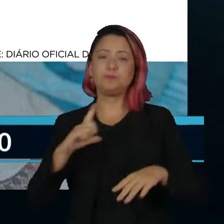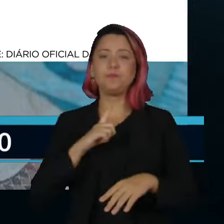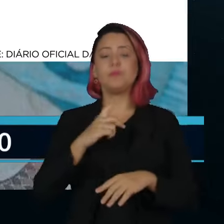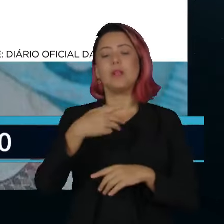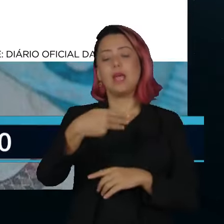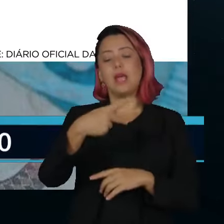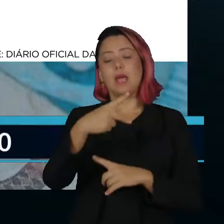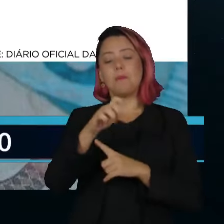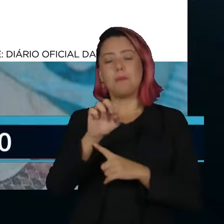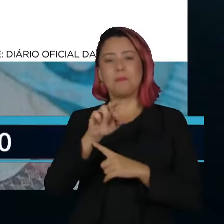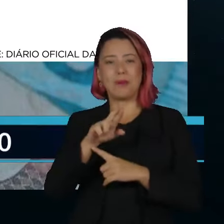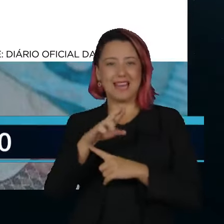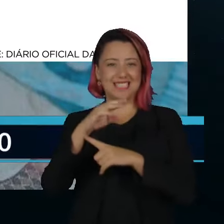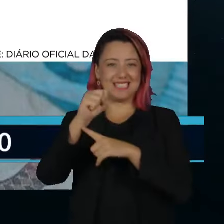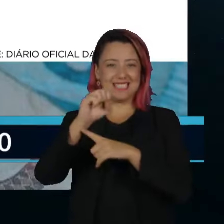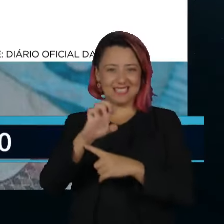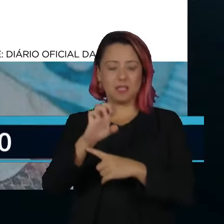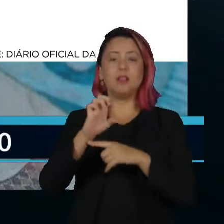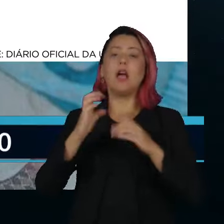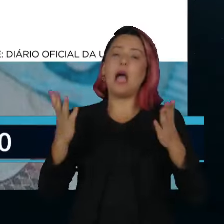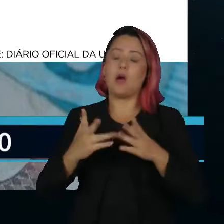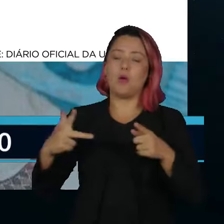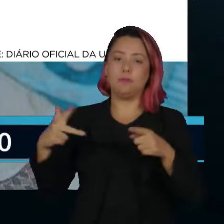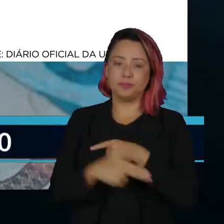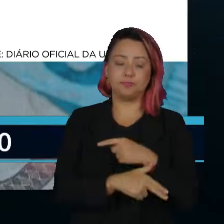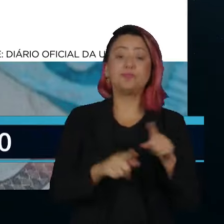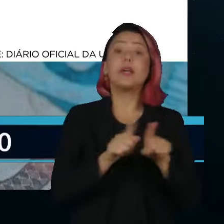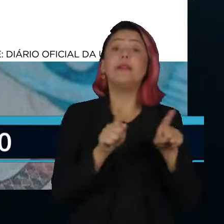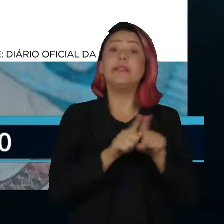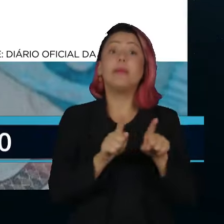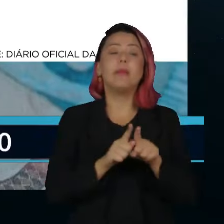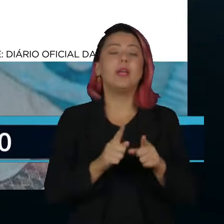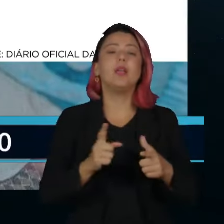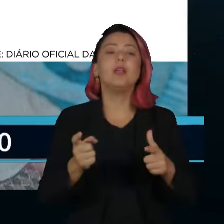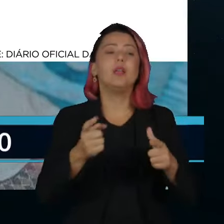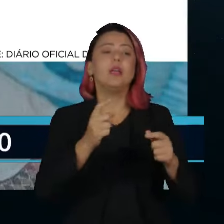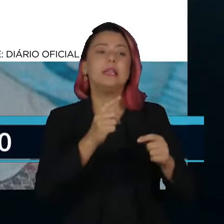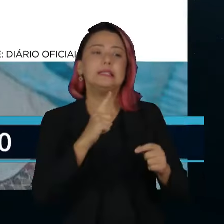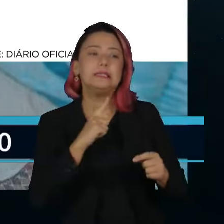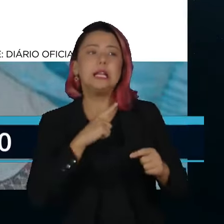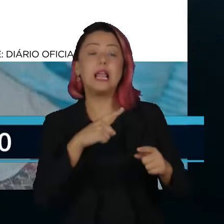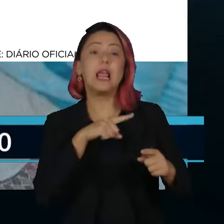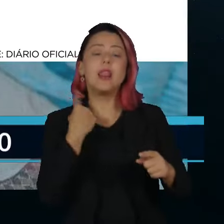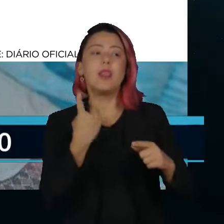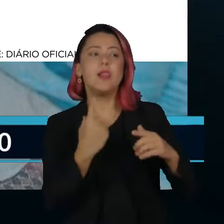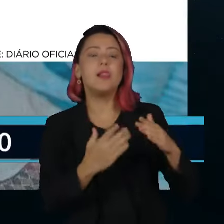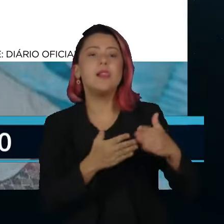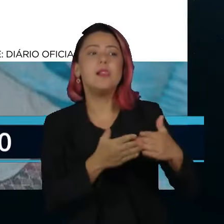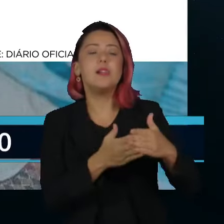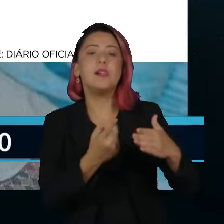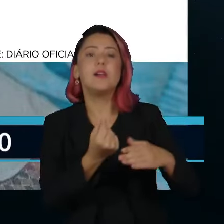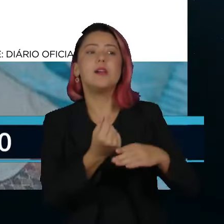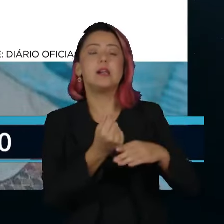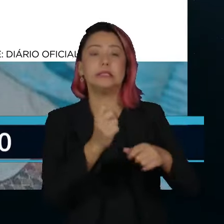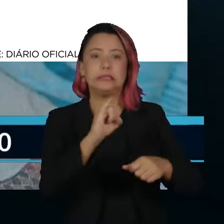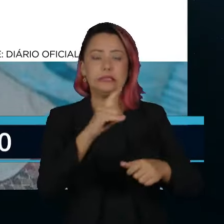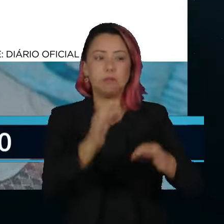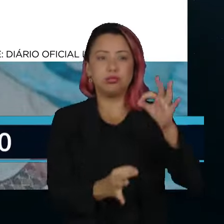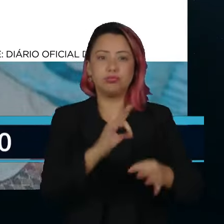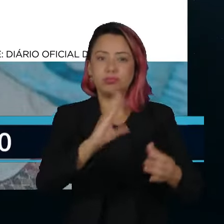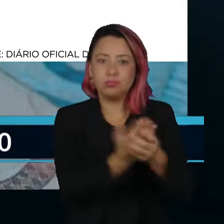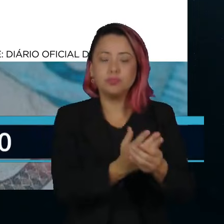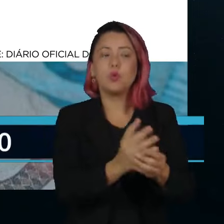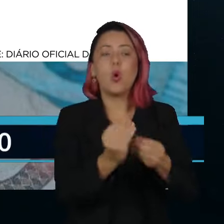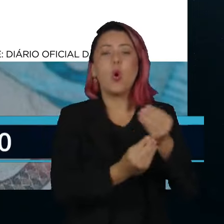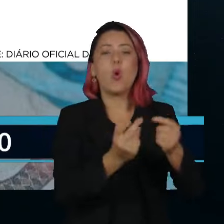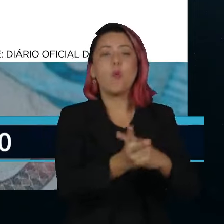PERSI. A limitação da compensação de créditos dados a empresas decorrentes de decisões judiciais. Além